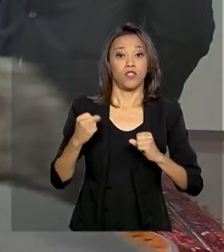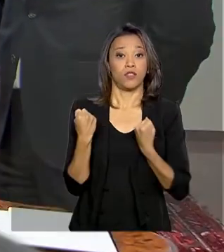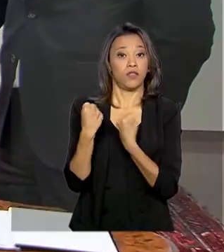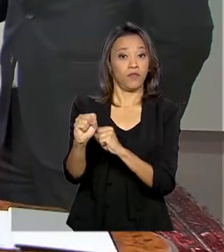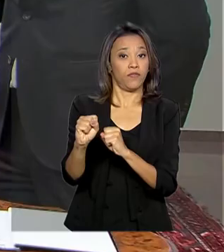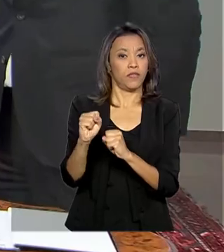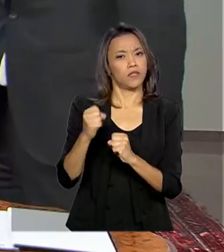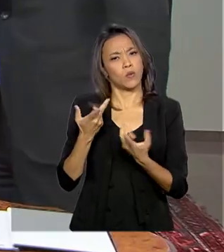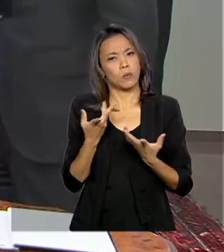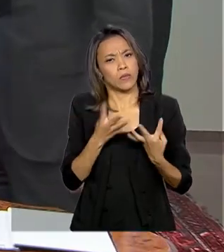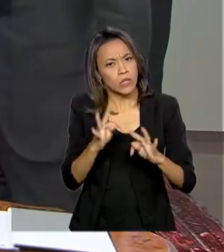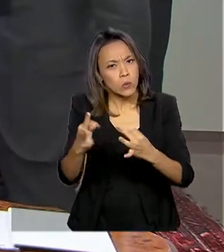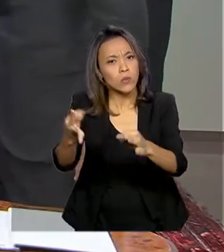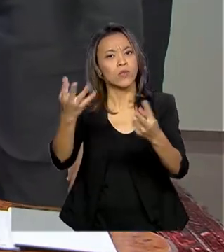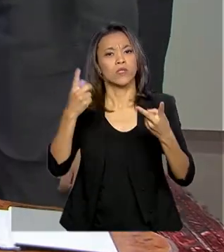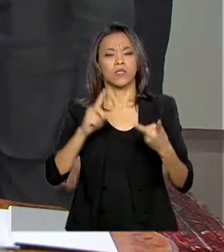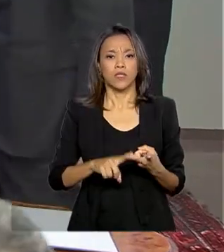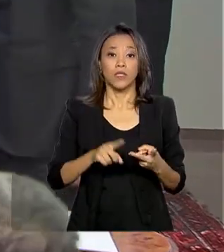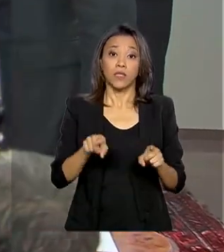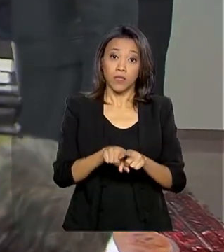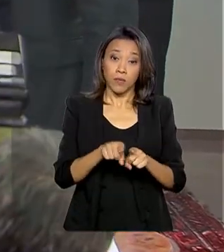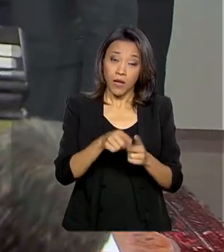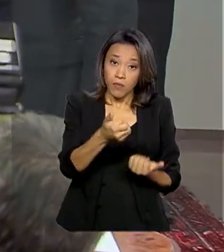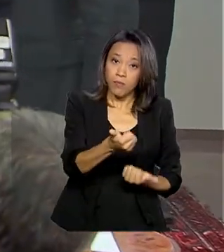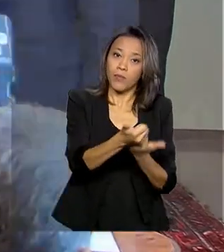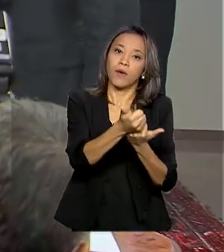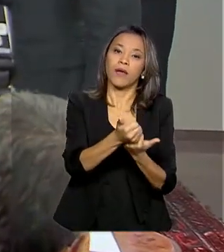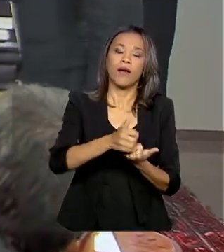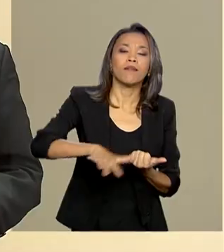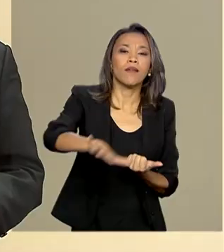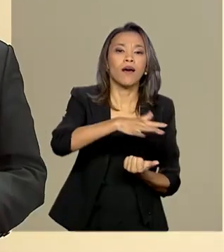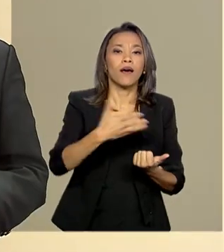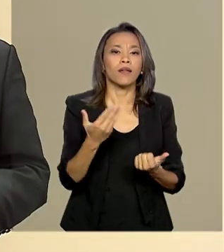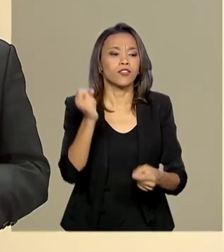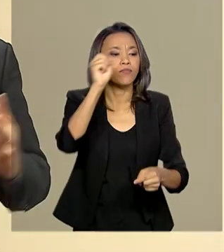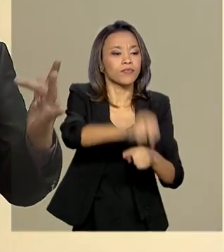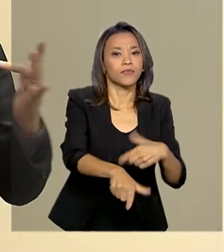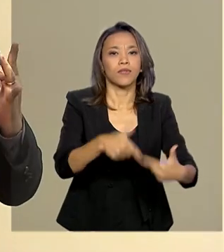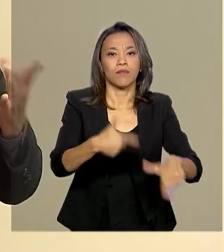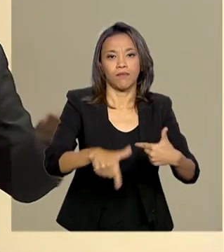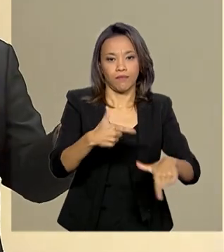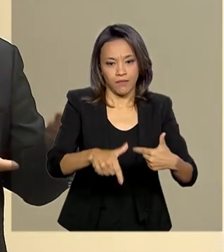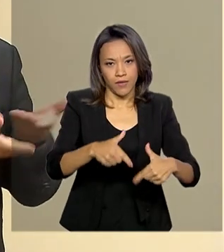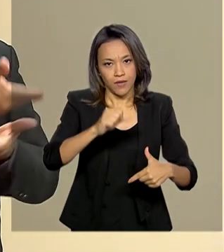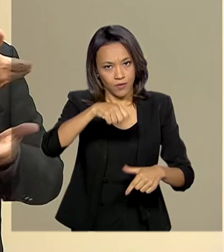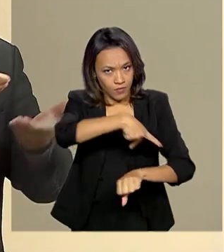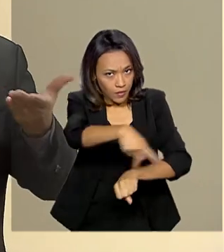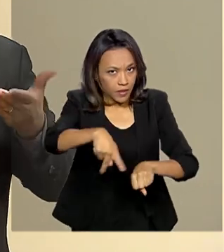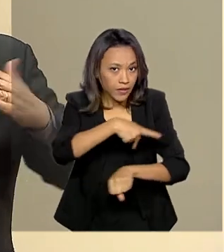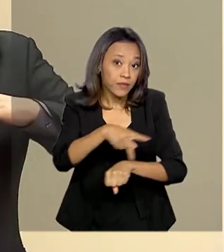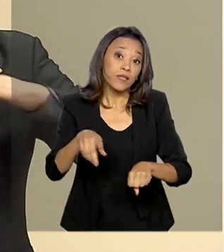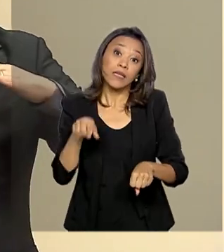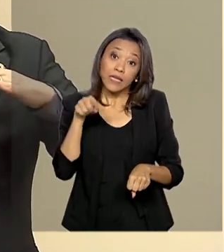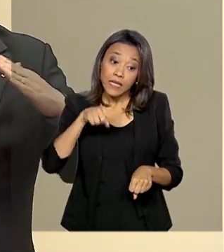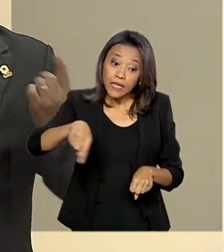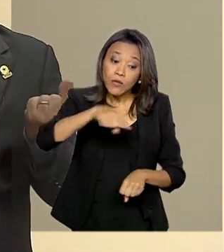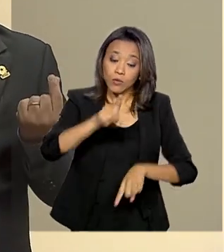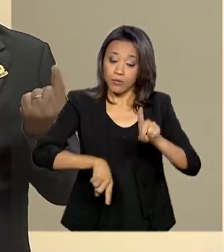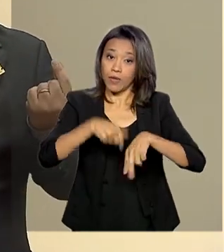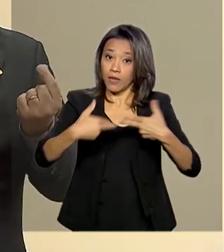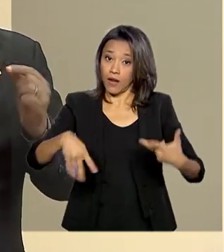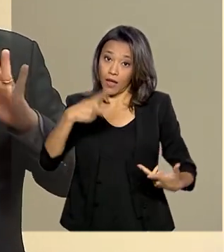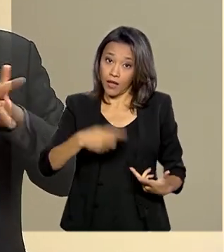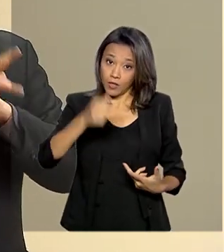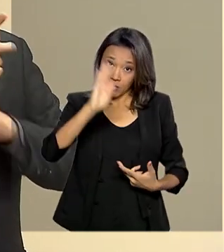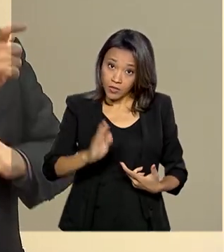de tecnologia de defesa e contribuir para a geração de emprego e renda no país. Além de tornar os produtos brasileiros